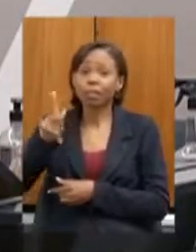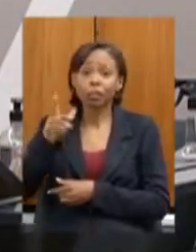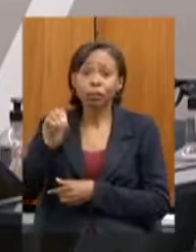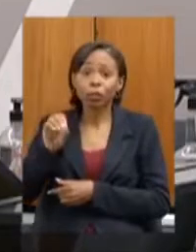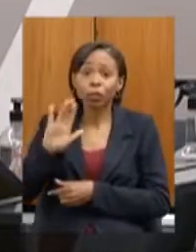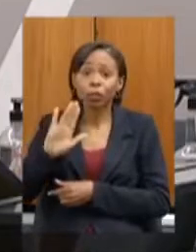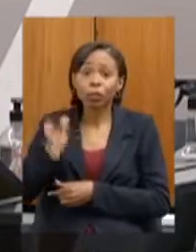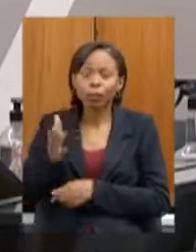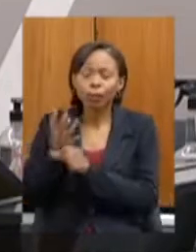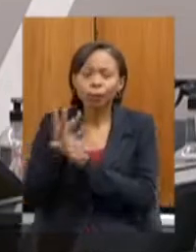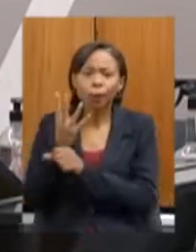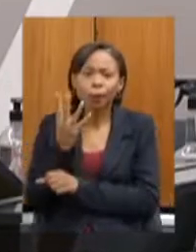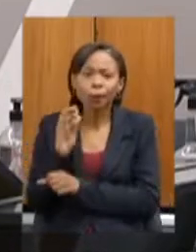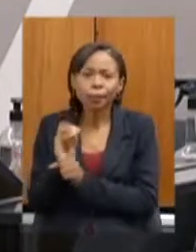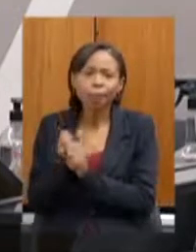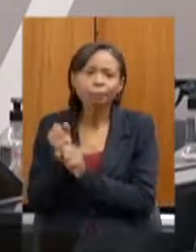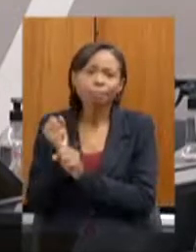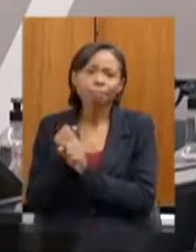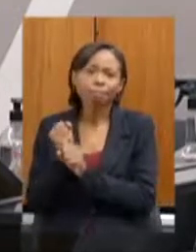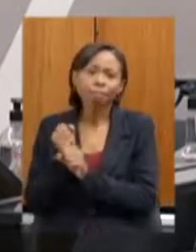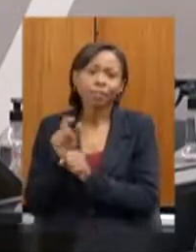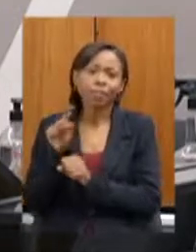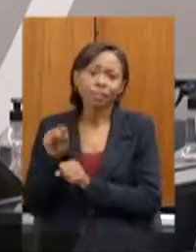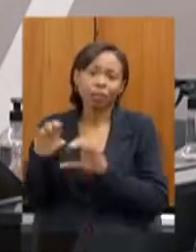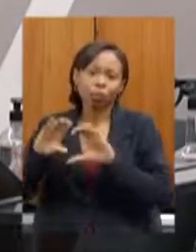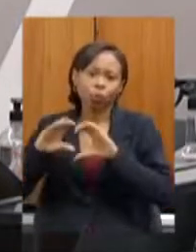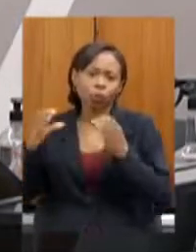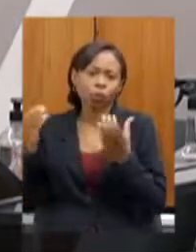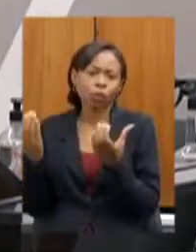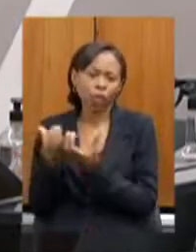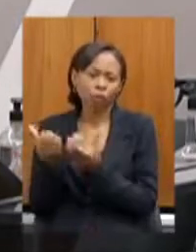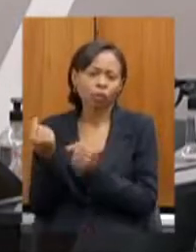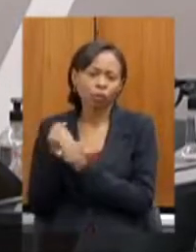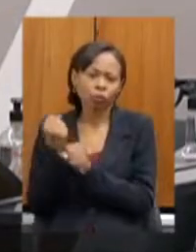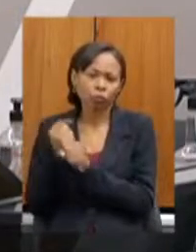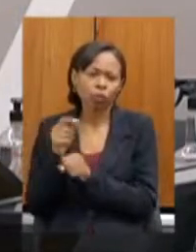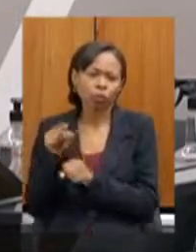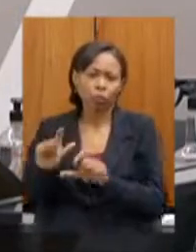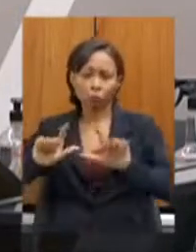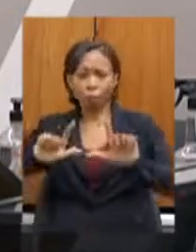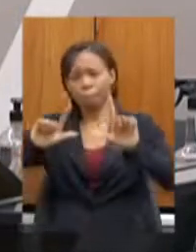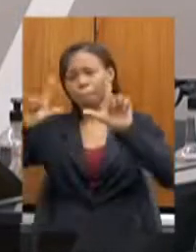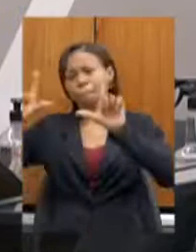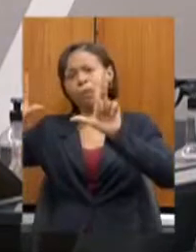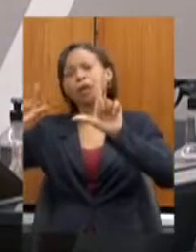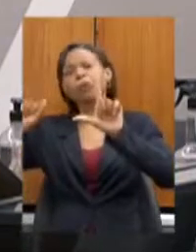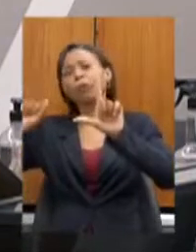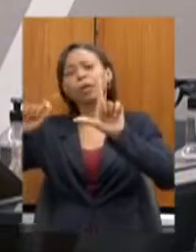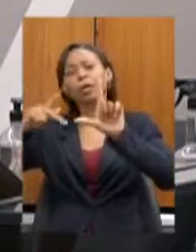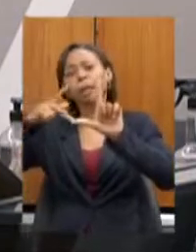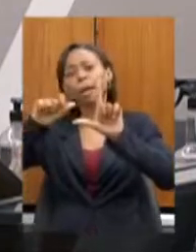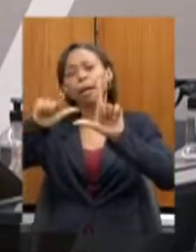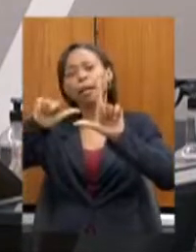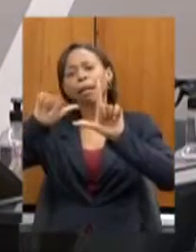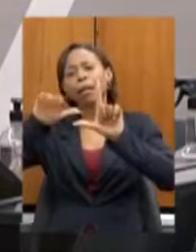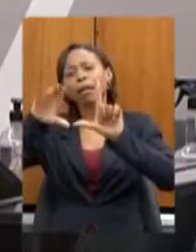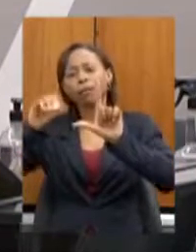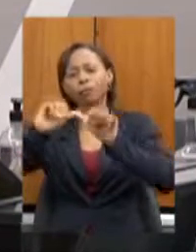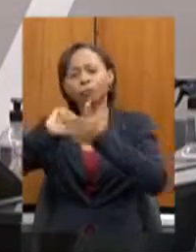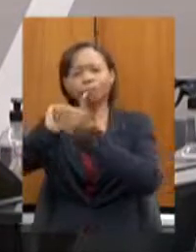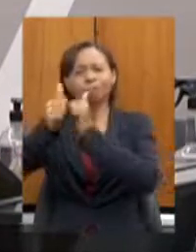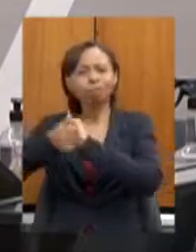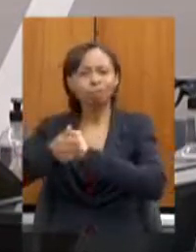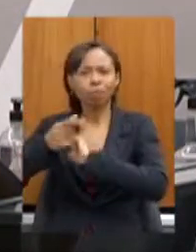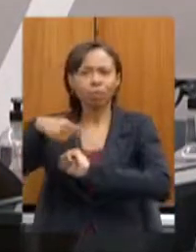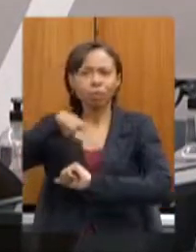ginásio foi construído e lá tem uma placa para ser o palácio dos esportes nós sabemos da situação de abandono